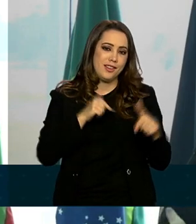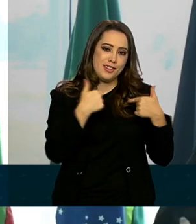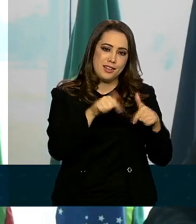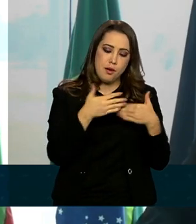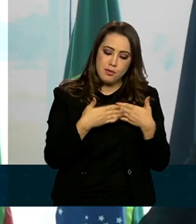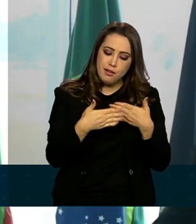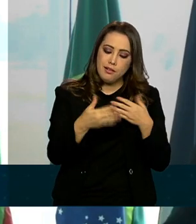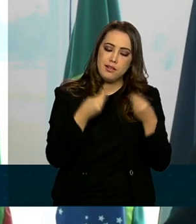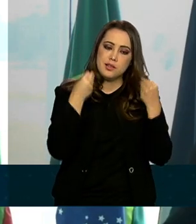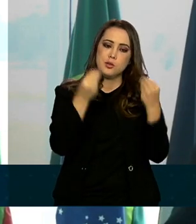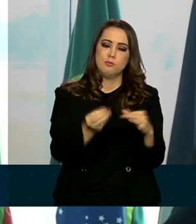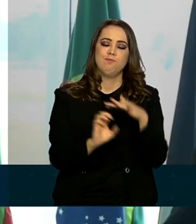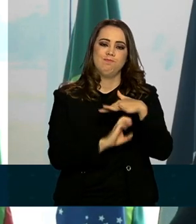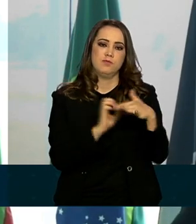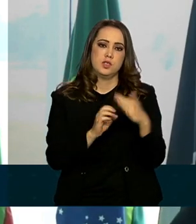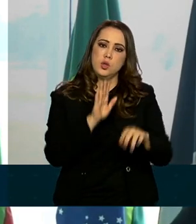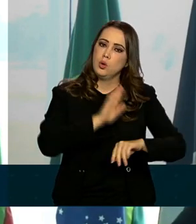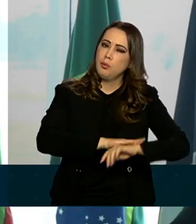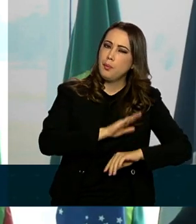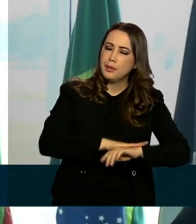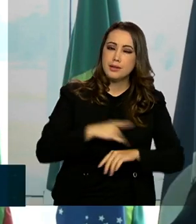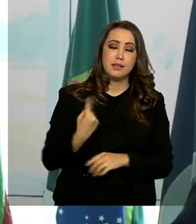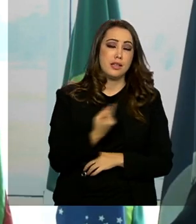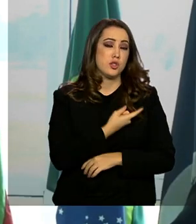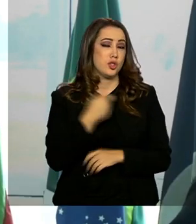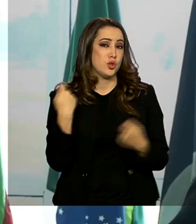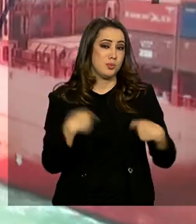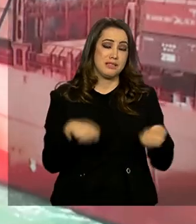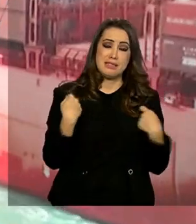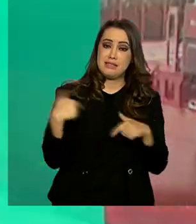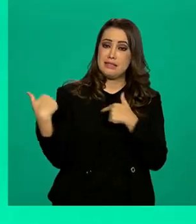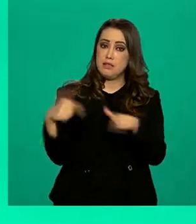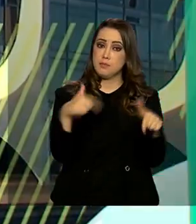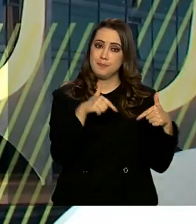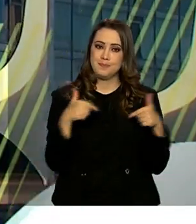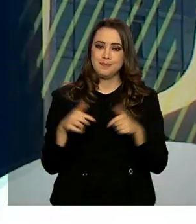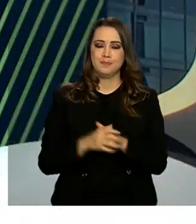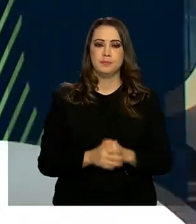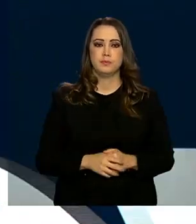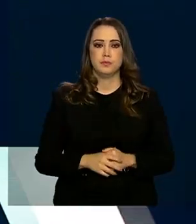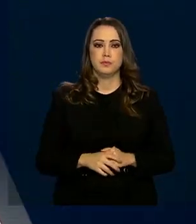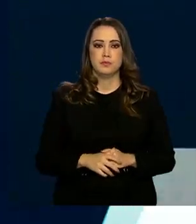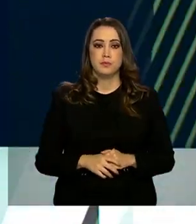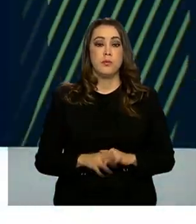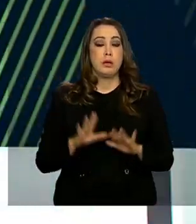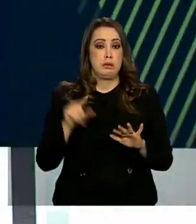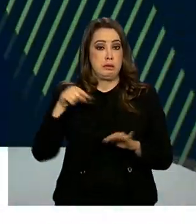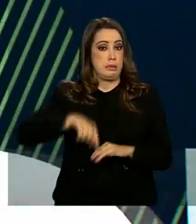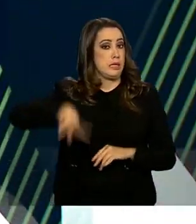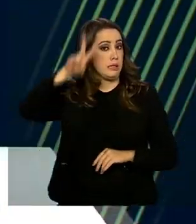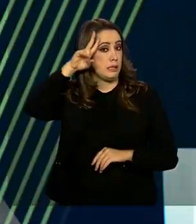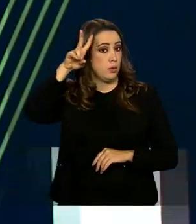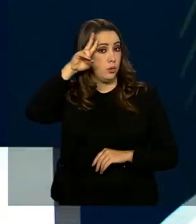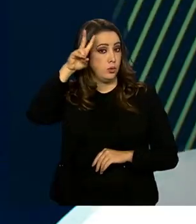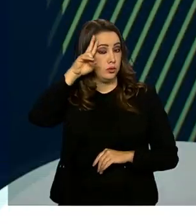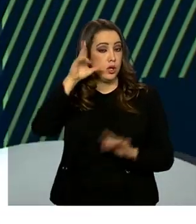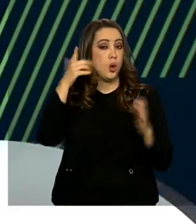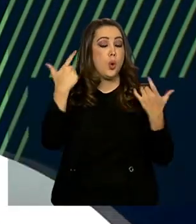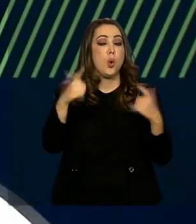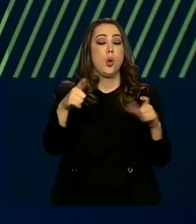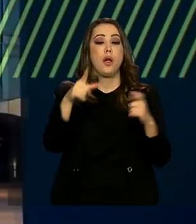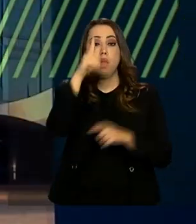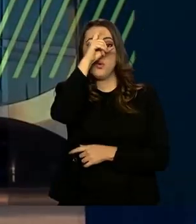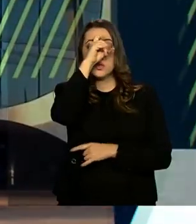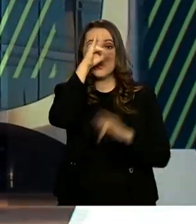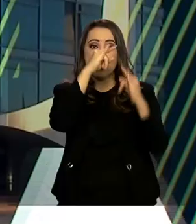partir dessa concessão, no momento em que a gente precisa de emprego. Foi desativado nesta segunda-feira o Hospital de